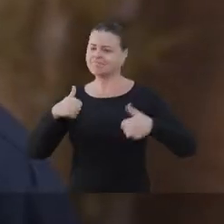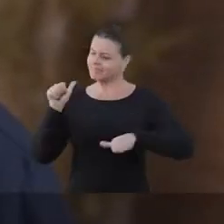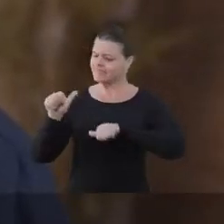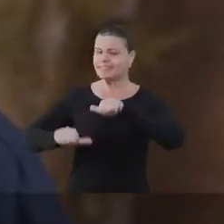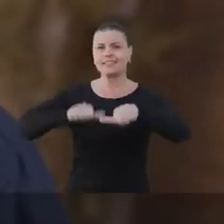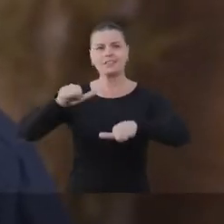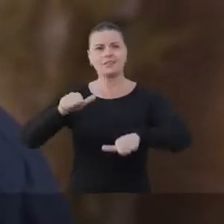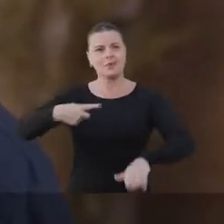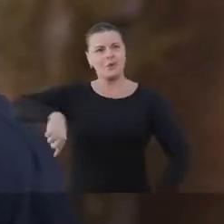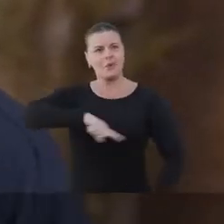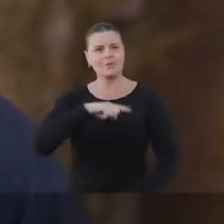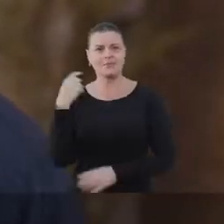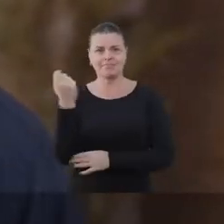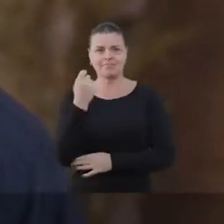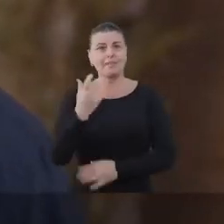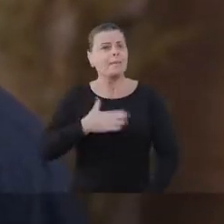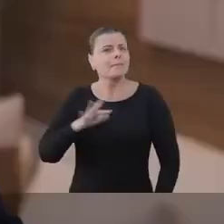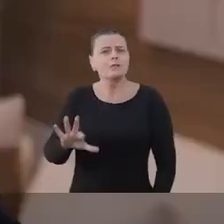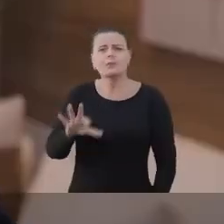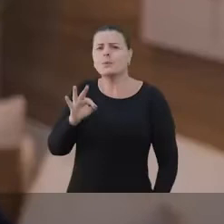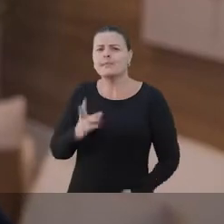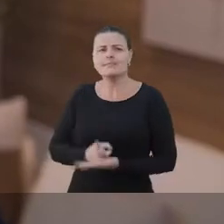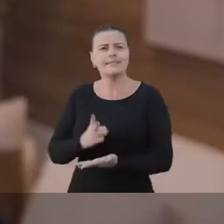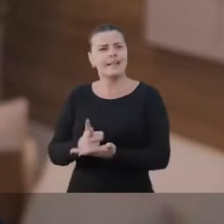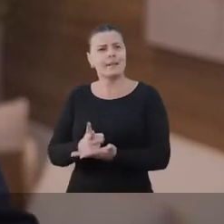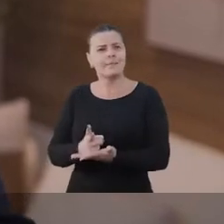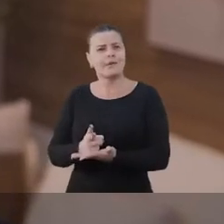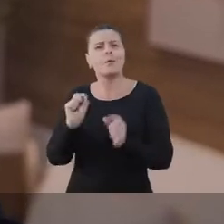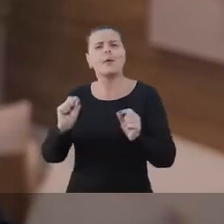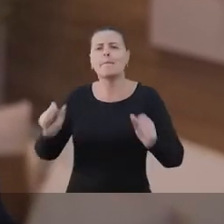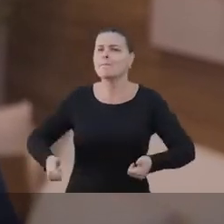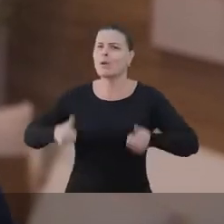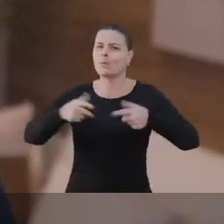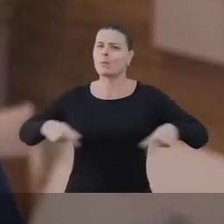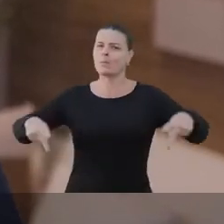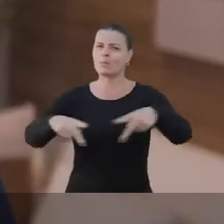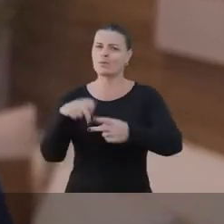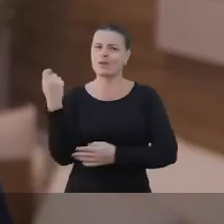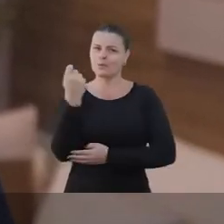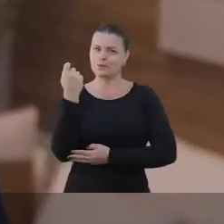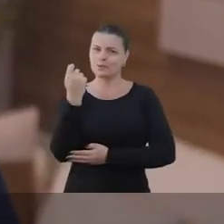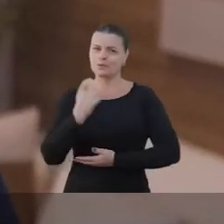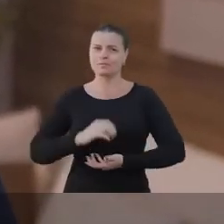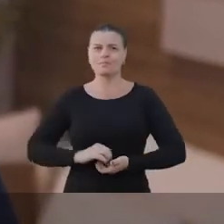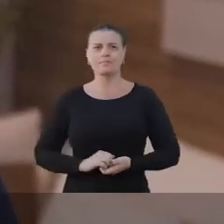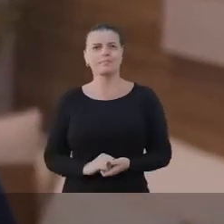ter a honra de transformar o nosso Rio Grande. A minha escolha será sempre a que for melhor para o povo gaúcho.